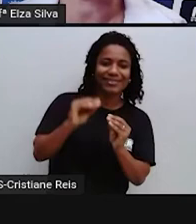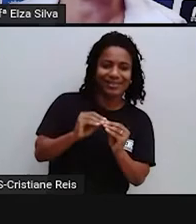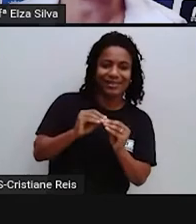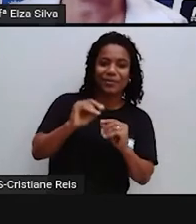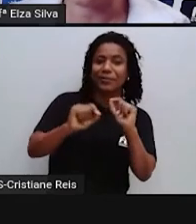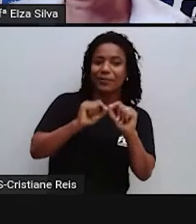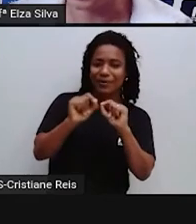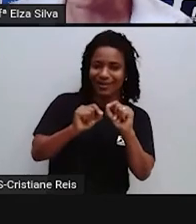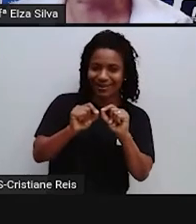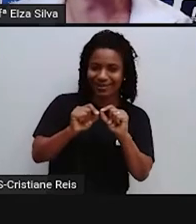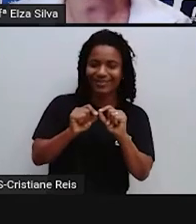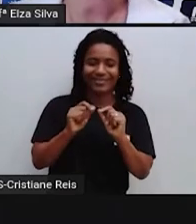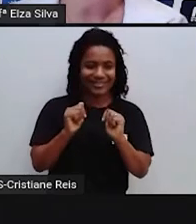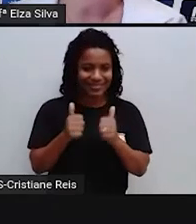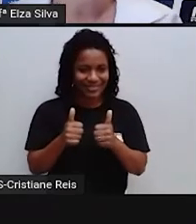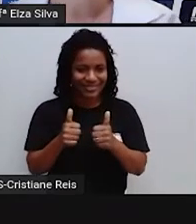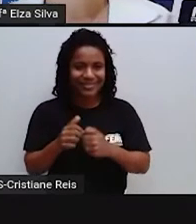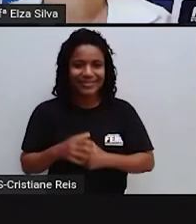Ok?